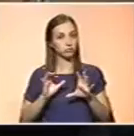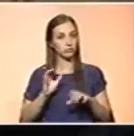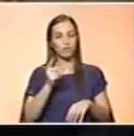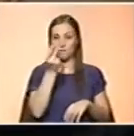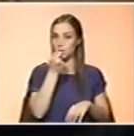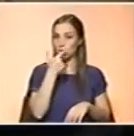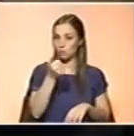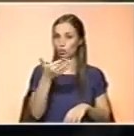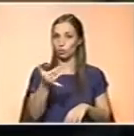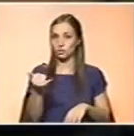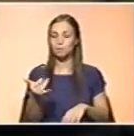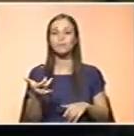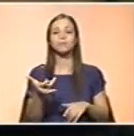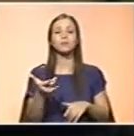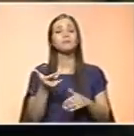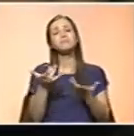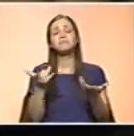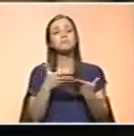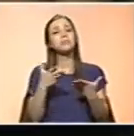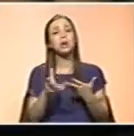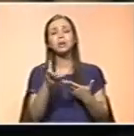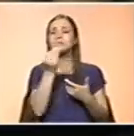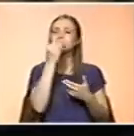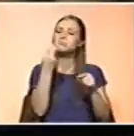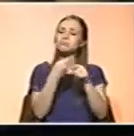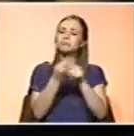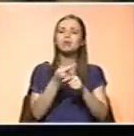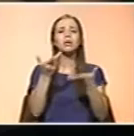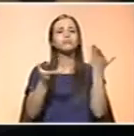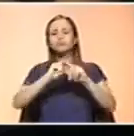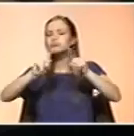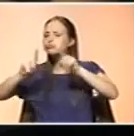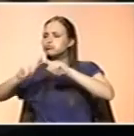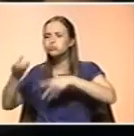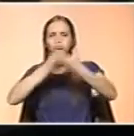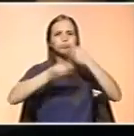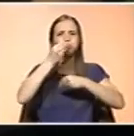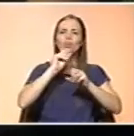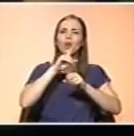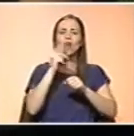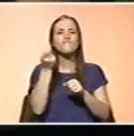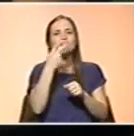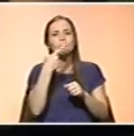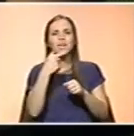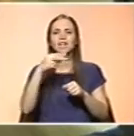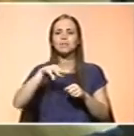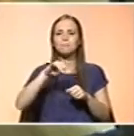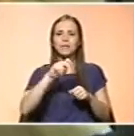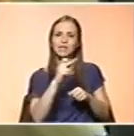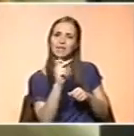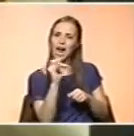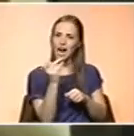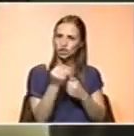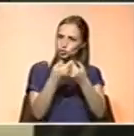De resto, será mesmo uma dieta variada e equilibrada a poder garantir todas as vitaminas e minerais de que necessitamos.